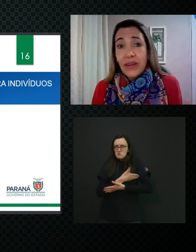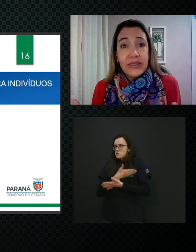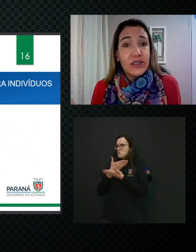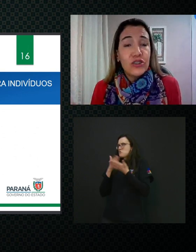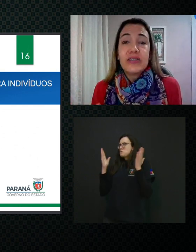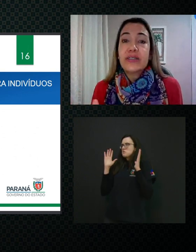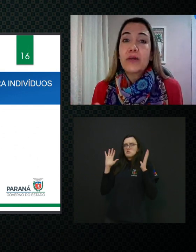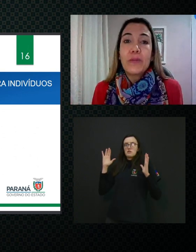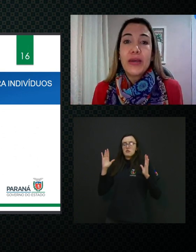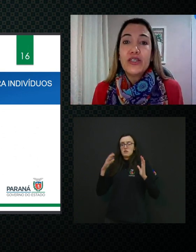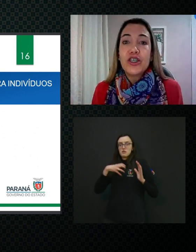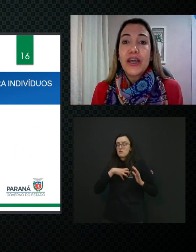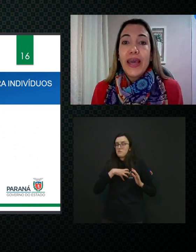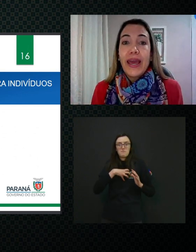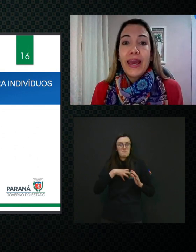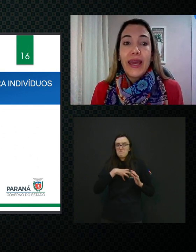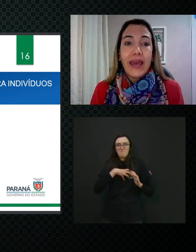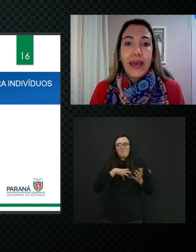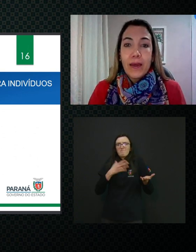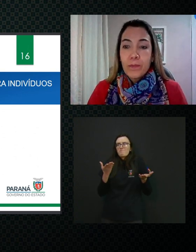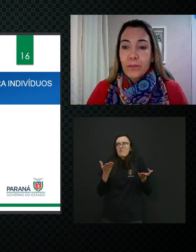vai se sentir extremamente